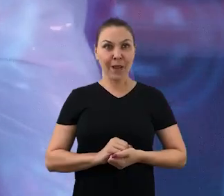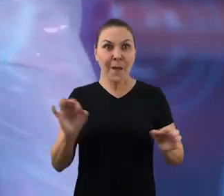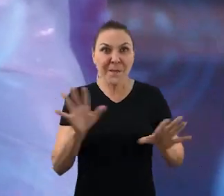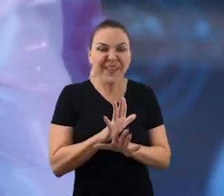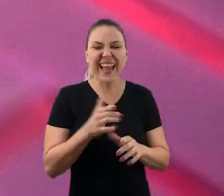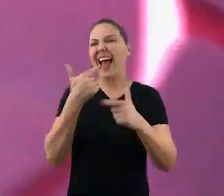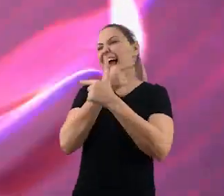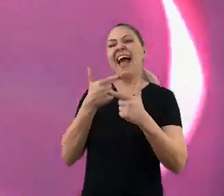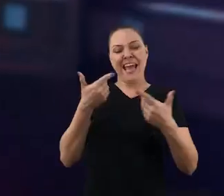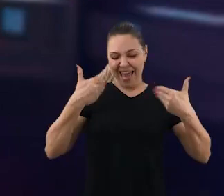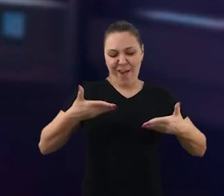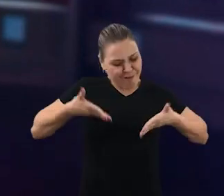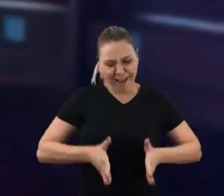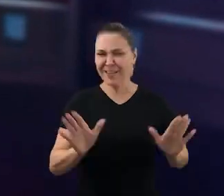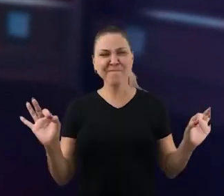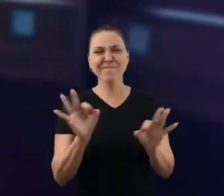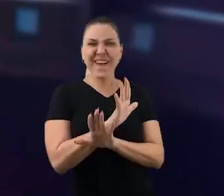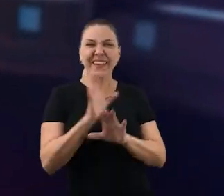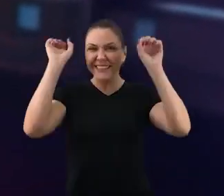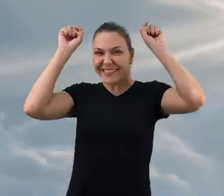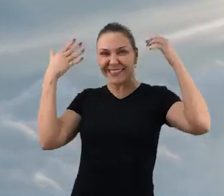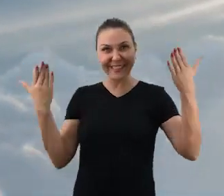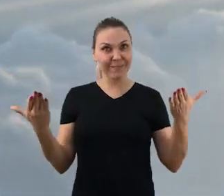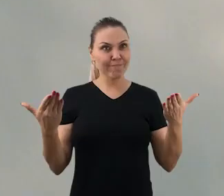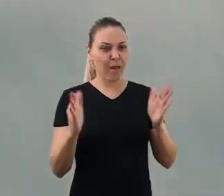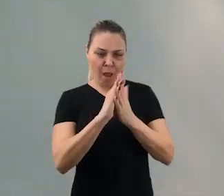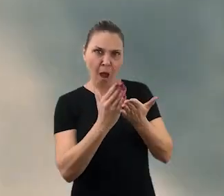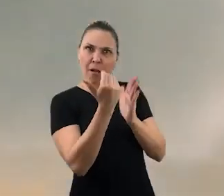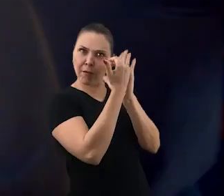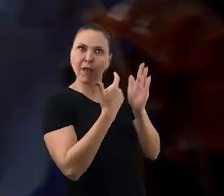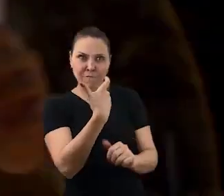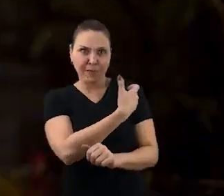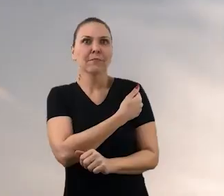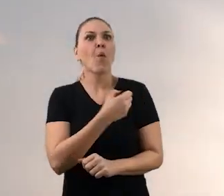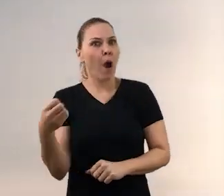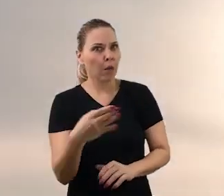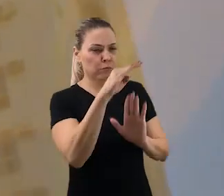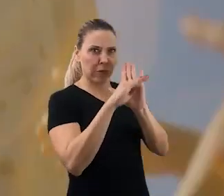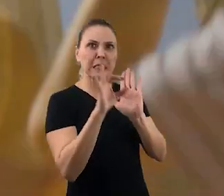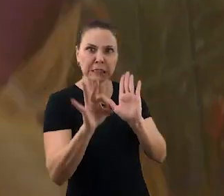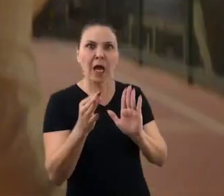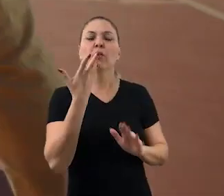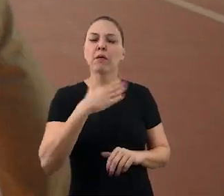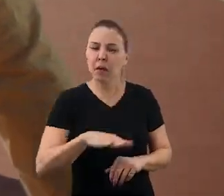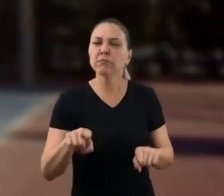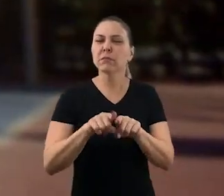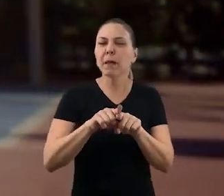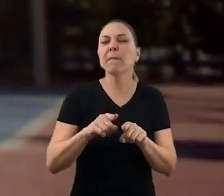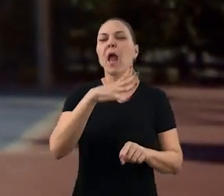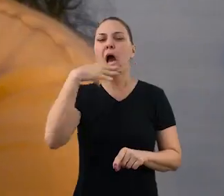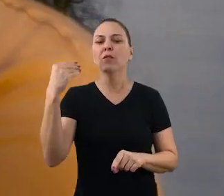Tá pronto? Eu nasci pronto! Atualize a cadeneta de vacinação de crianças e adolescentes